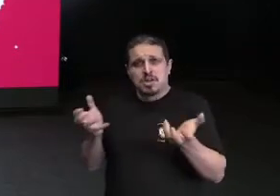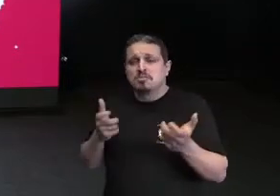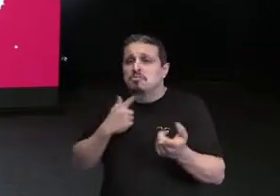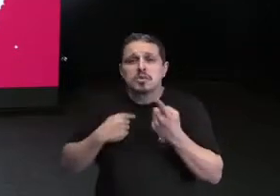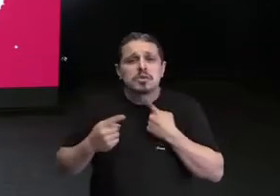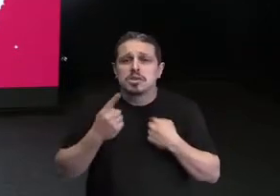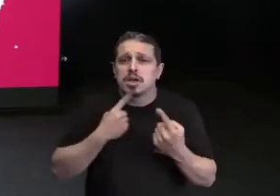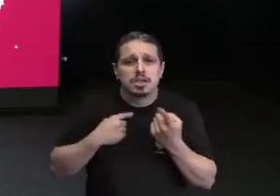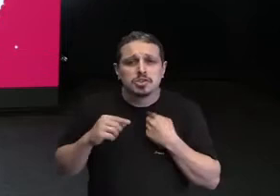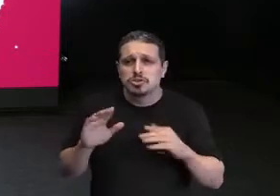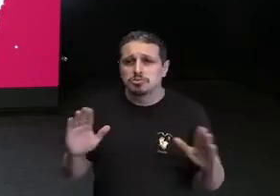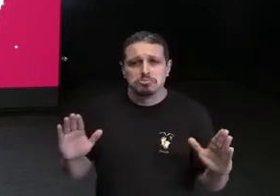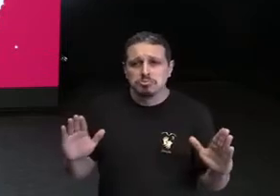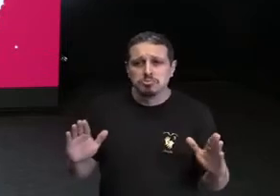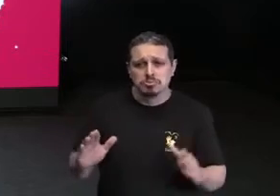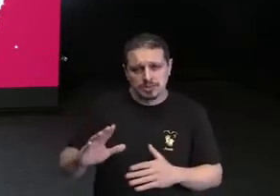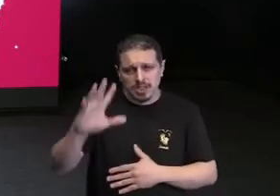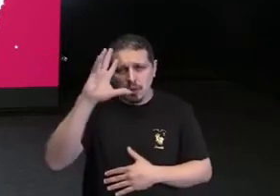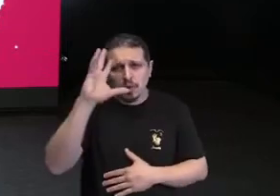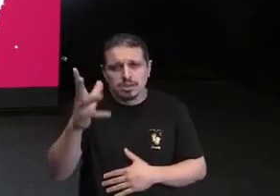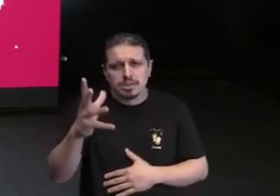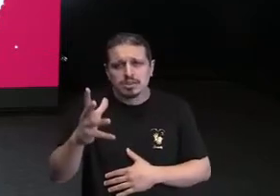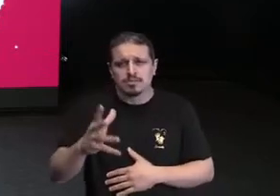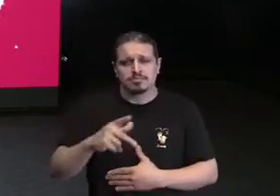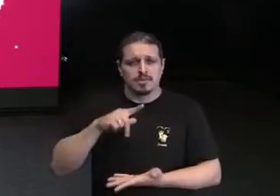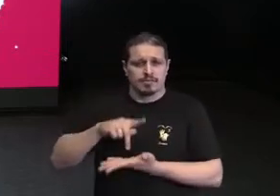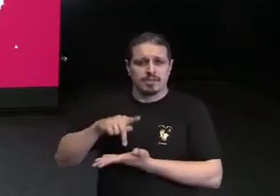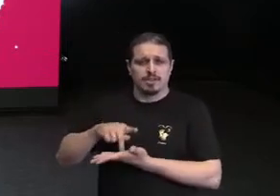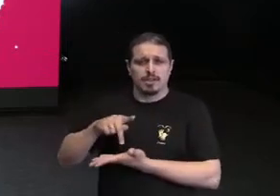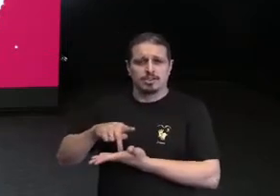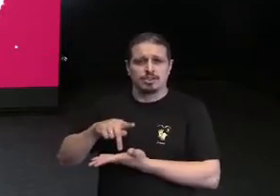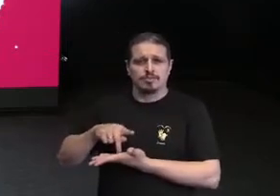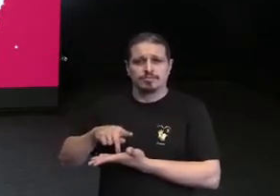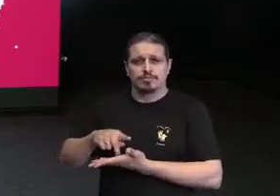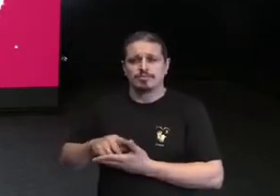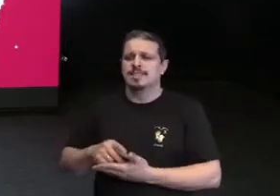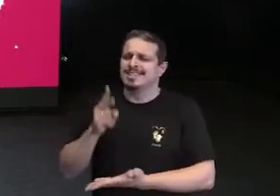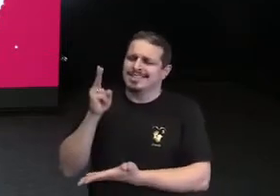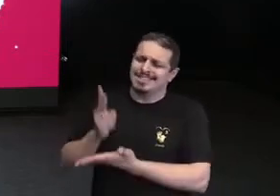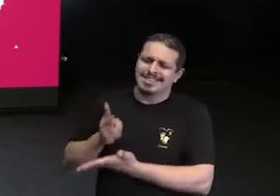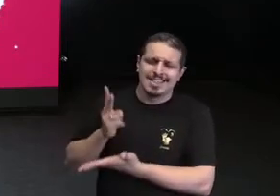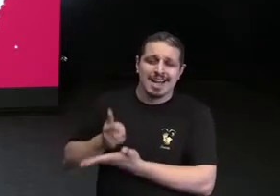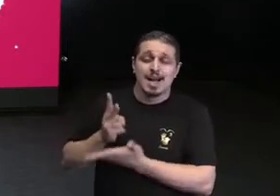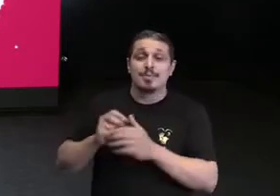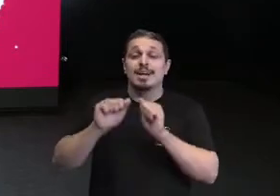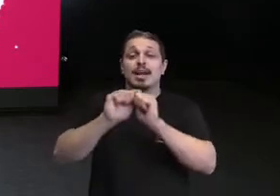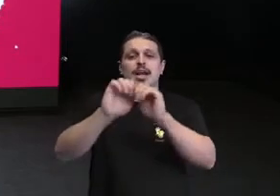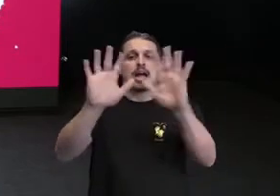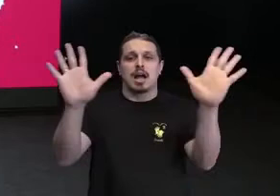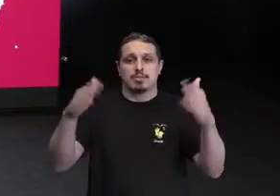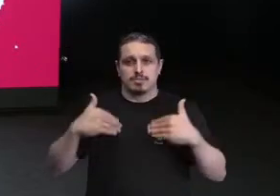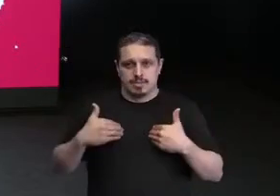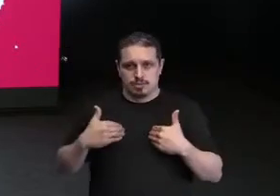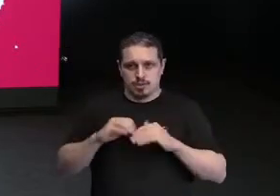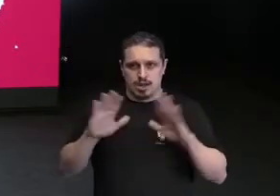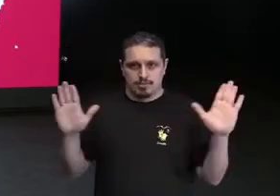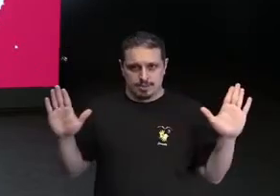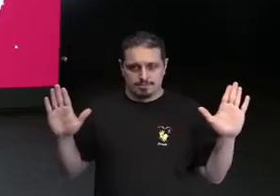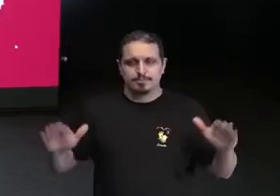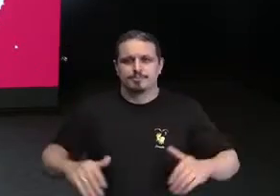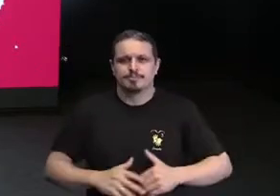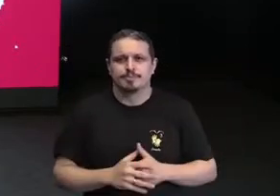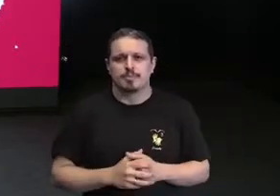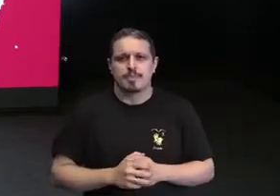conseguir obter resultados. E desde sempre isso estava muito claro na minha cabeça. E aí, esse é